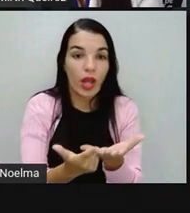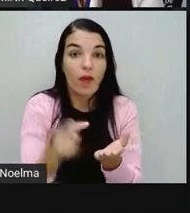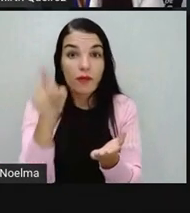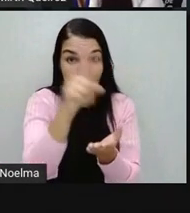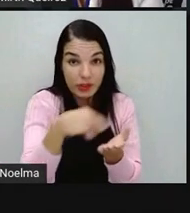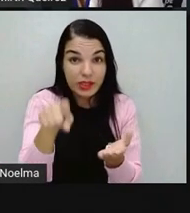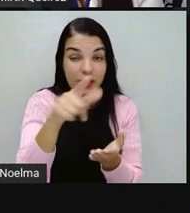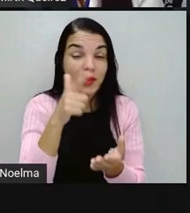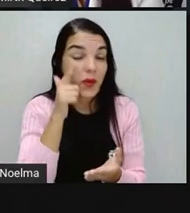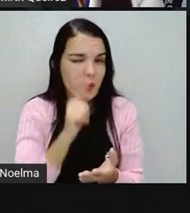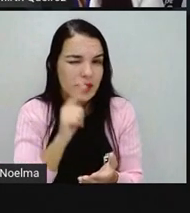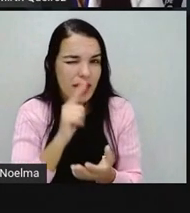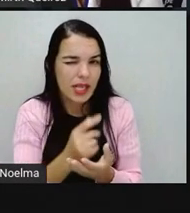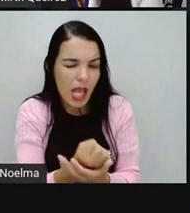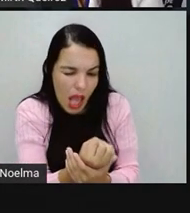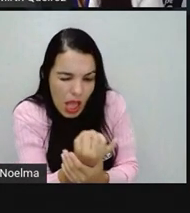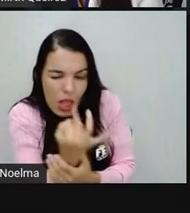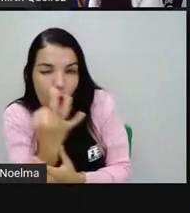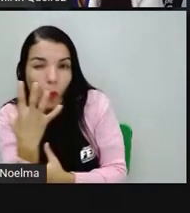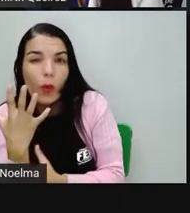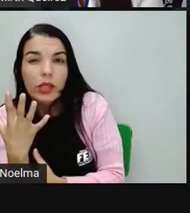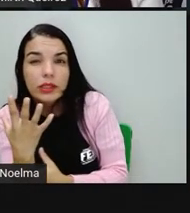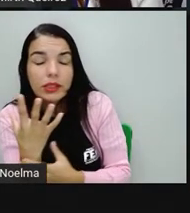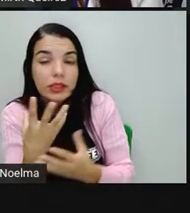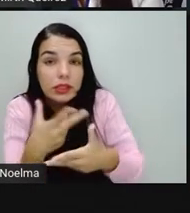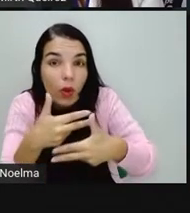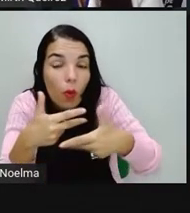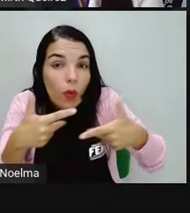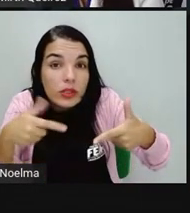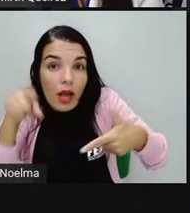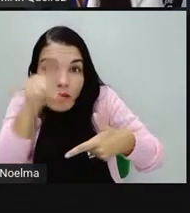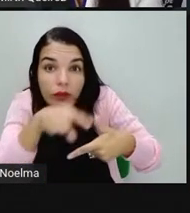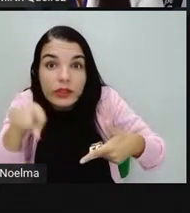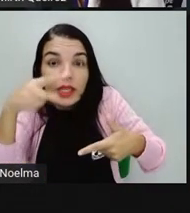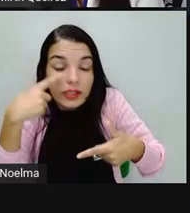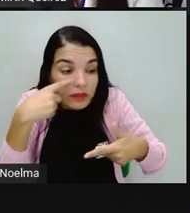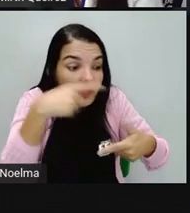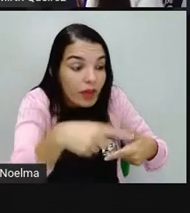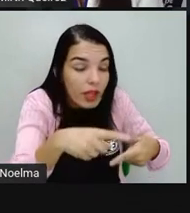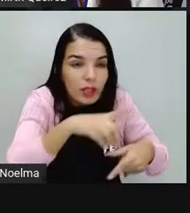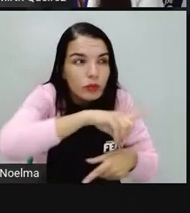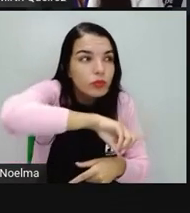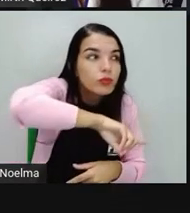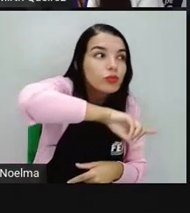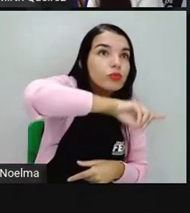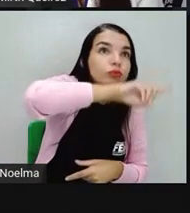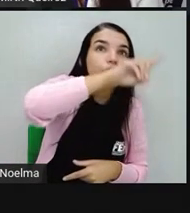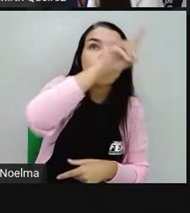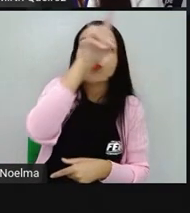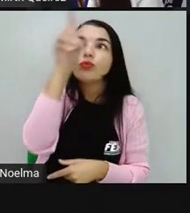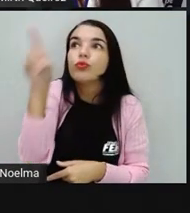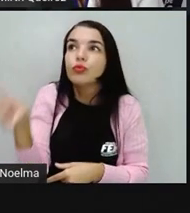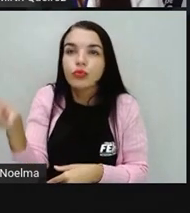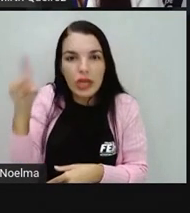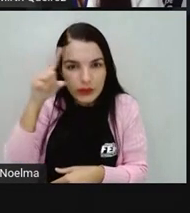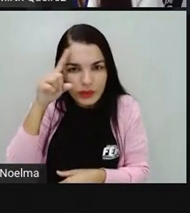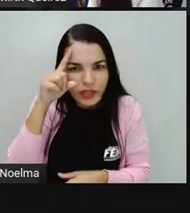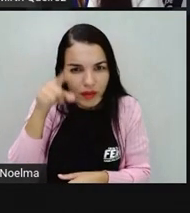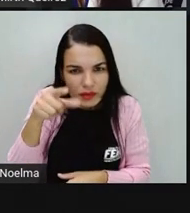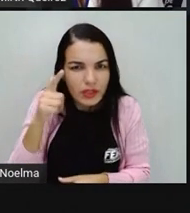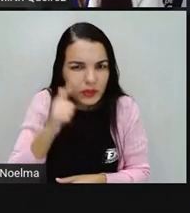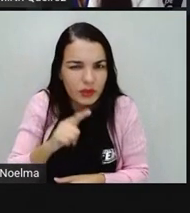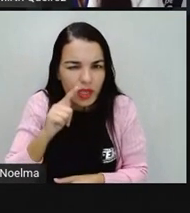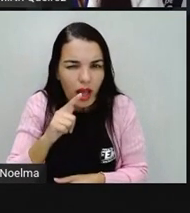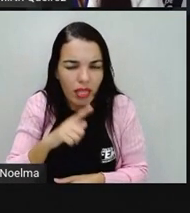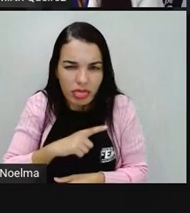enumerar a quantidade de imagens que vocês veem durante o dia? Vocês conseguem fazer isso? Vocês têm